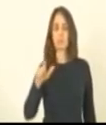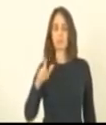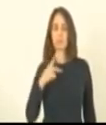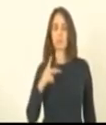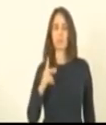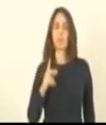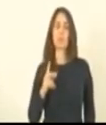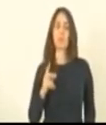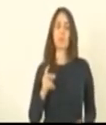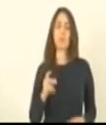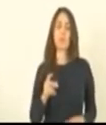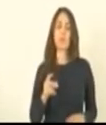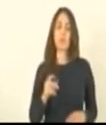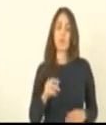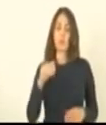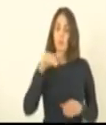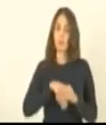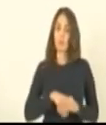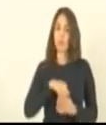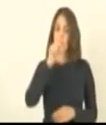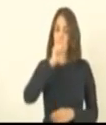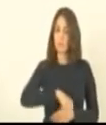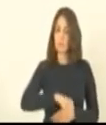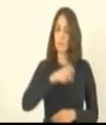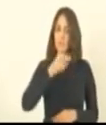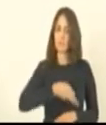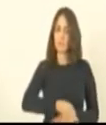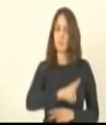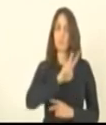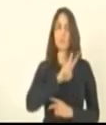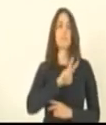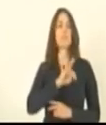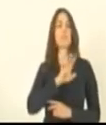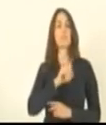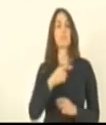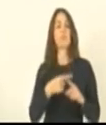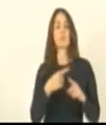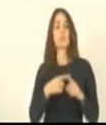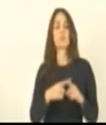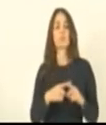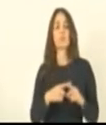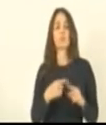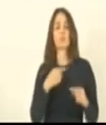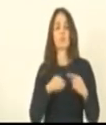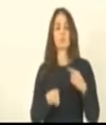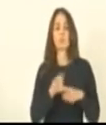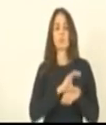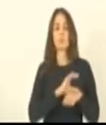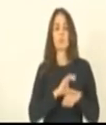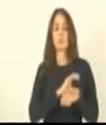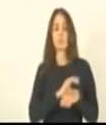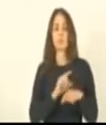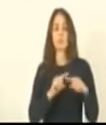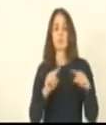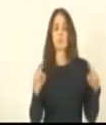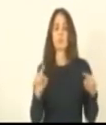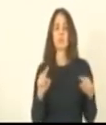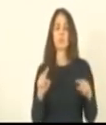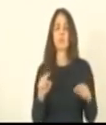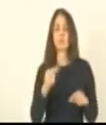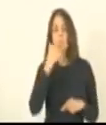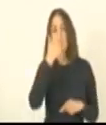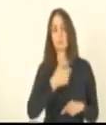manutenção do voto senhor presidente pelo pelo vício de iniciativa pela inconstitucionalidade da matéria mas eu